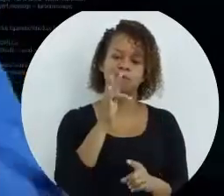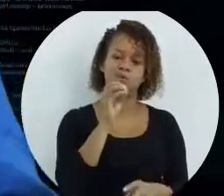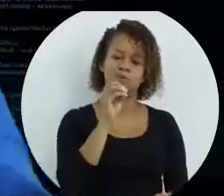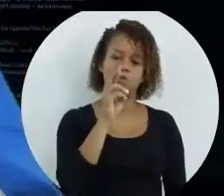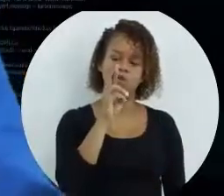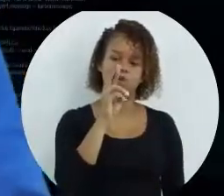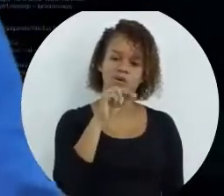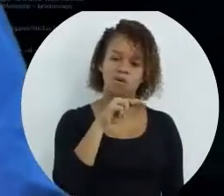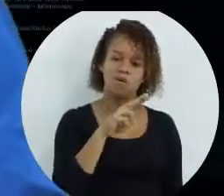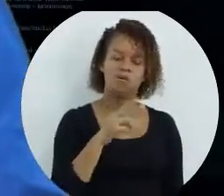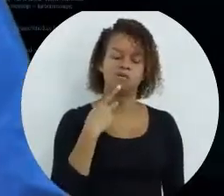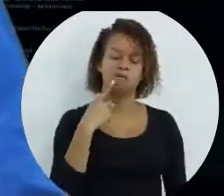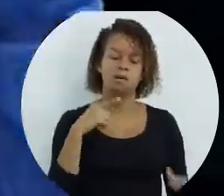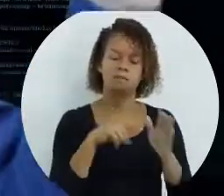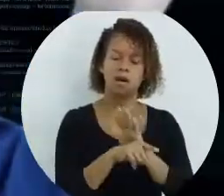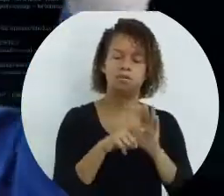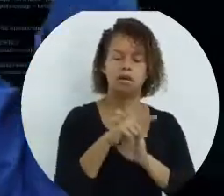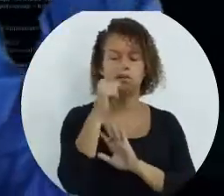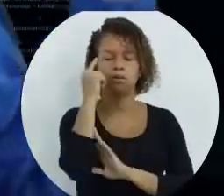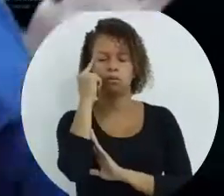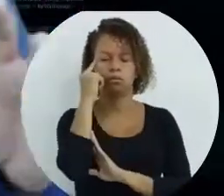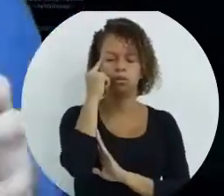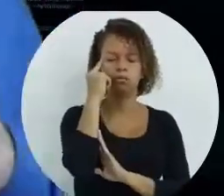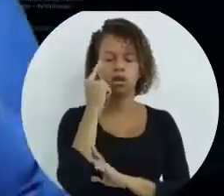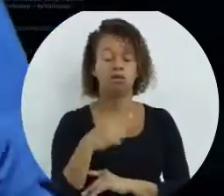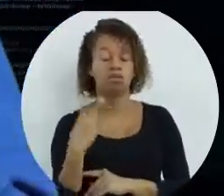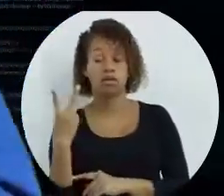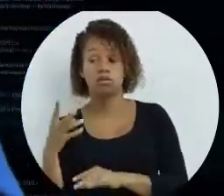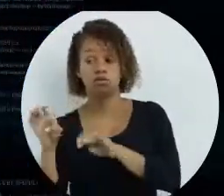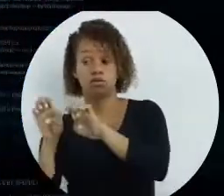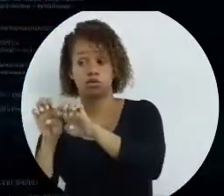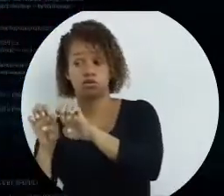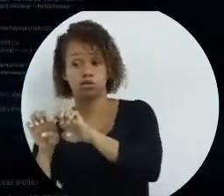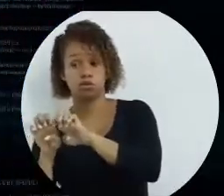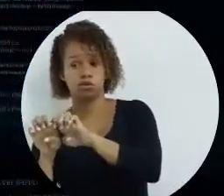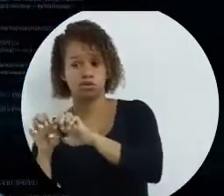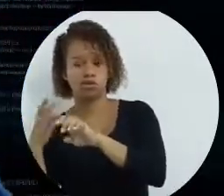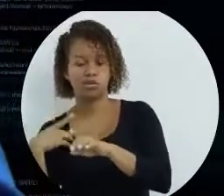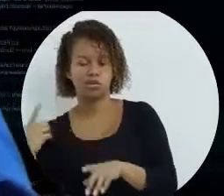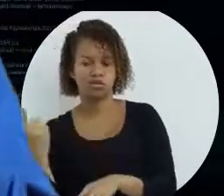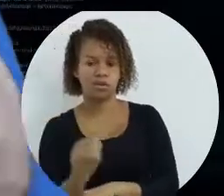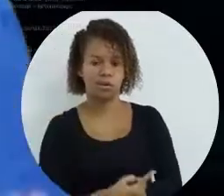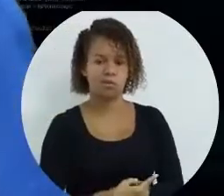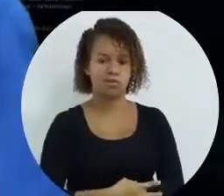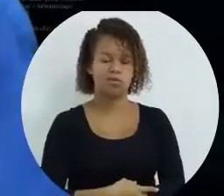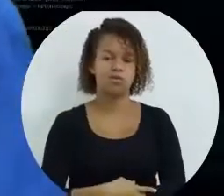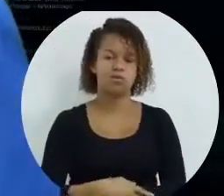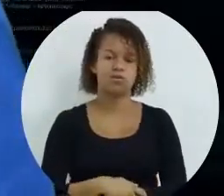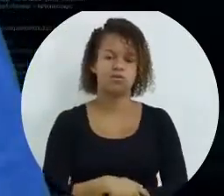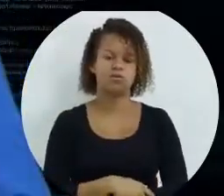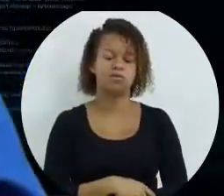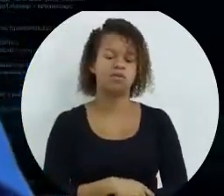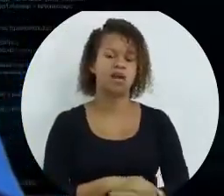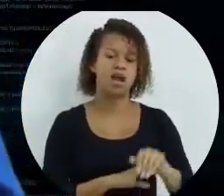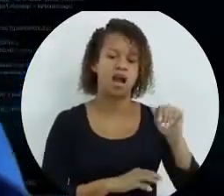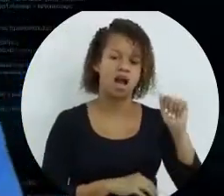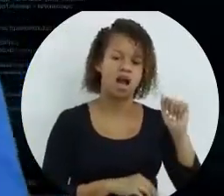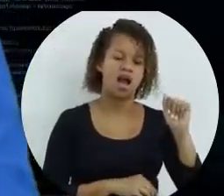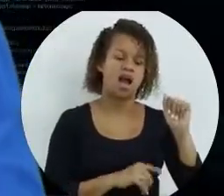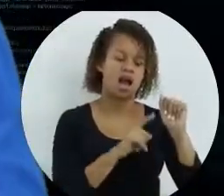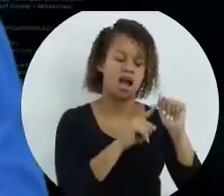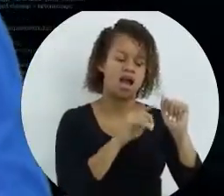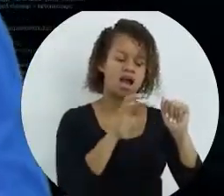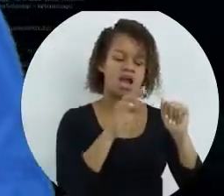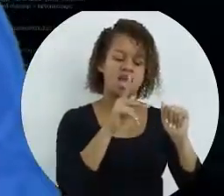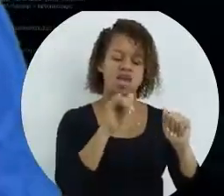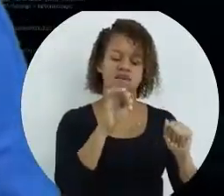poder perguntar sobre dúvidas. Aquela dali foram as duas estruturas de condicionais que tivemos, a if e